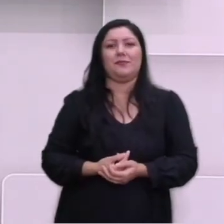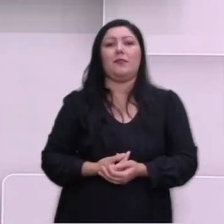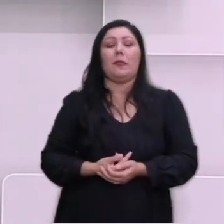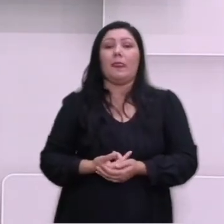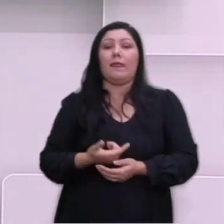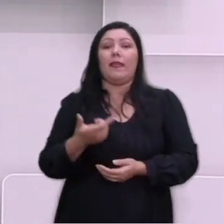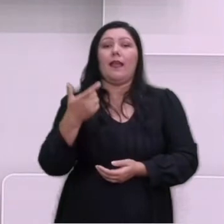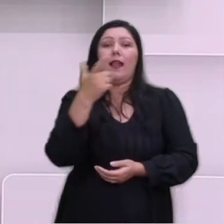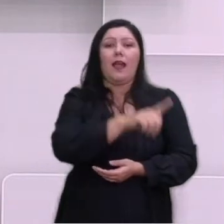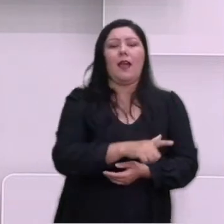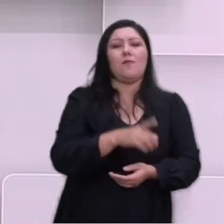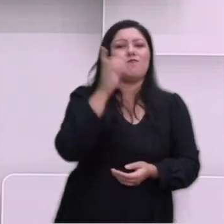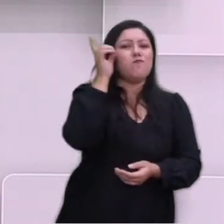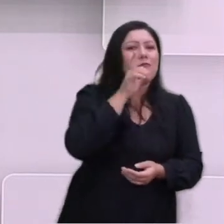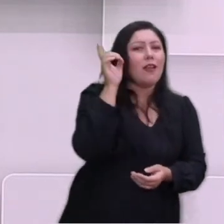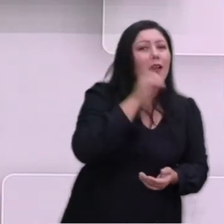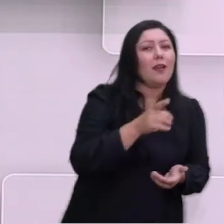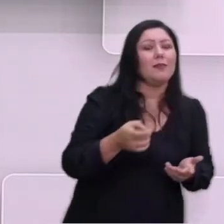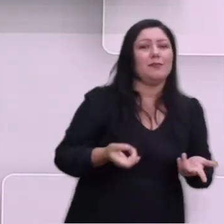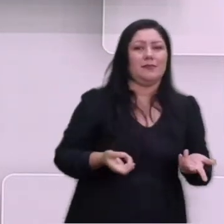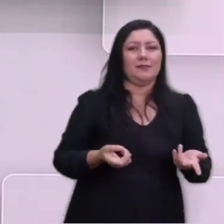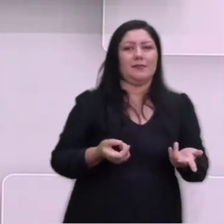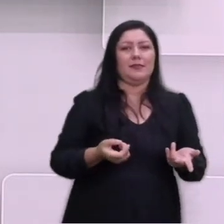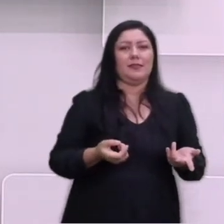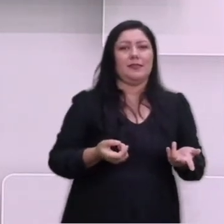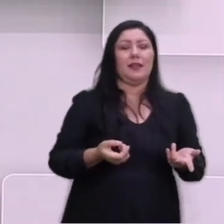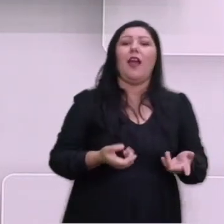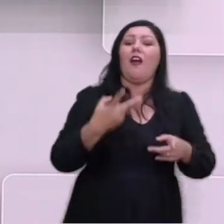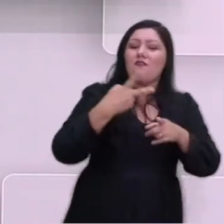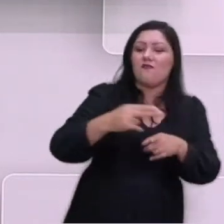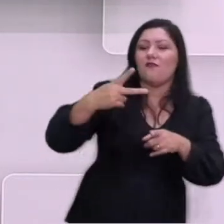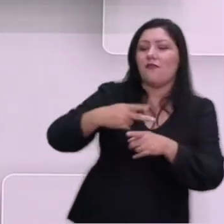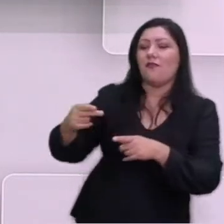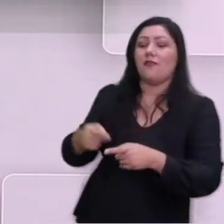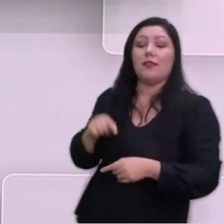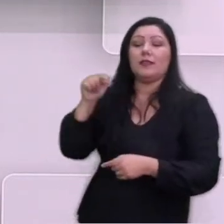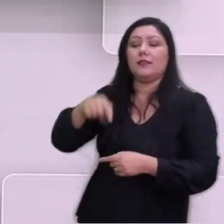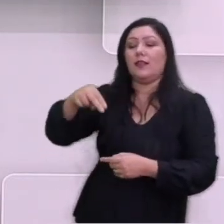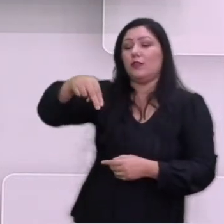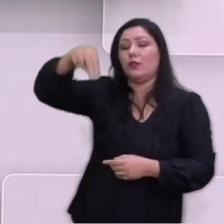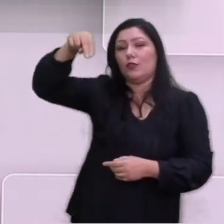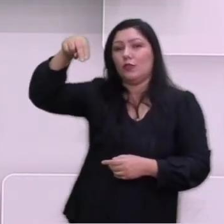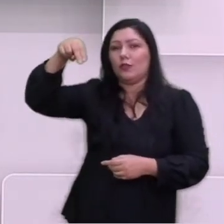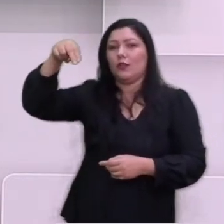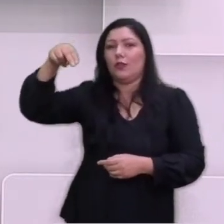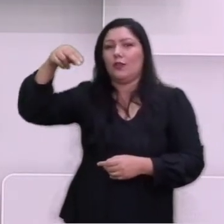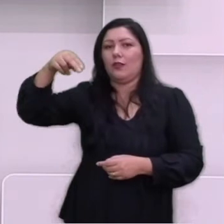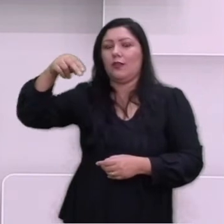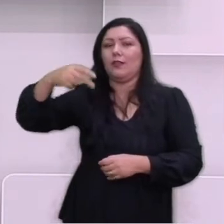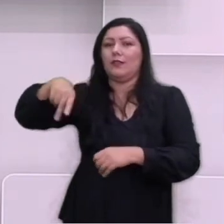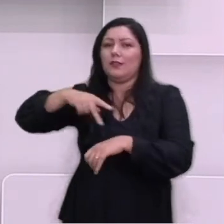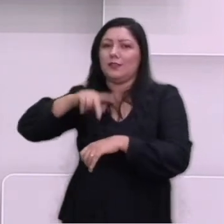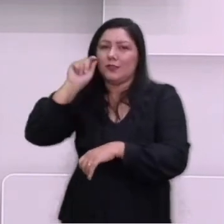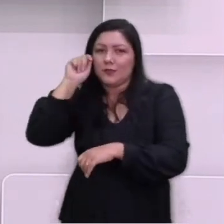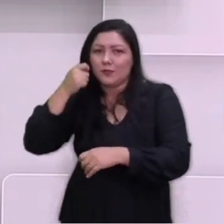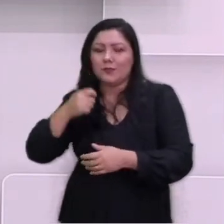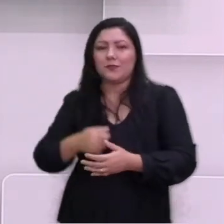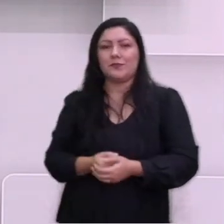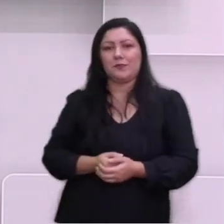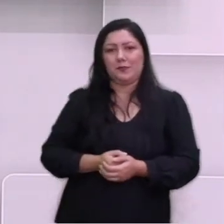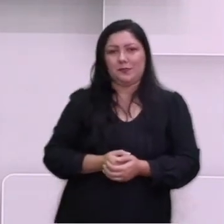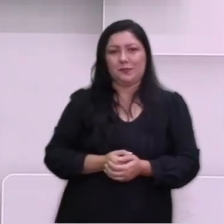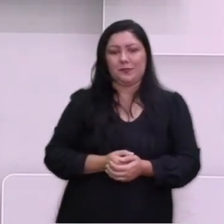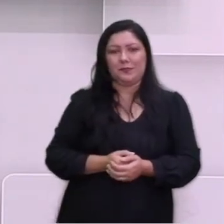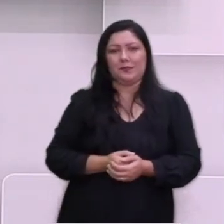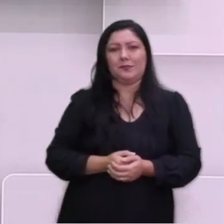britânicas e americanas também têm êxito no norte da África. Os aliados desembarcam na Sicília,